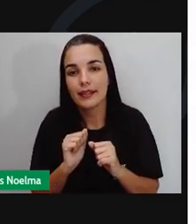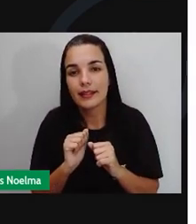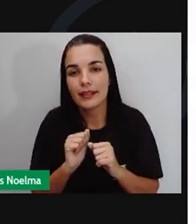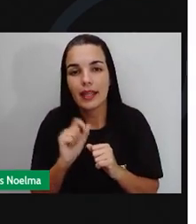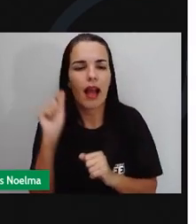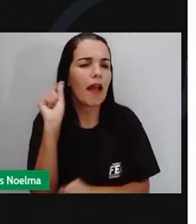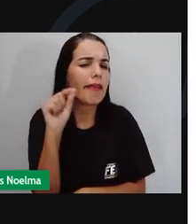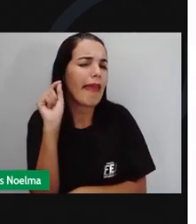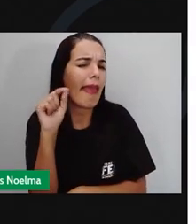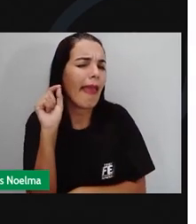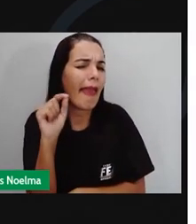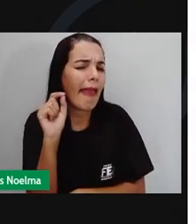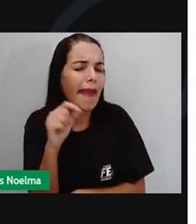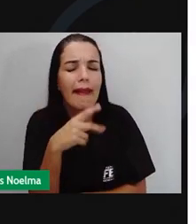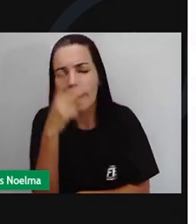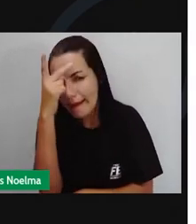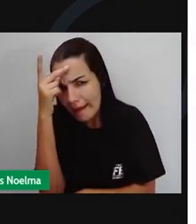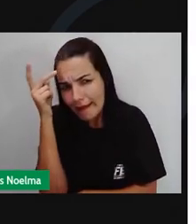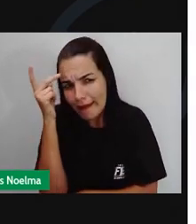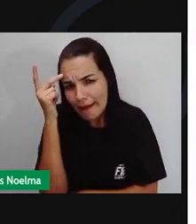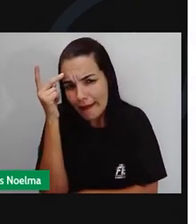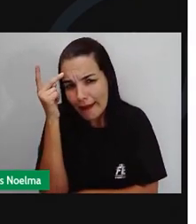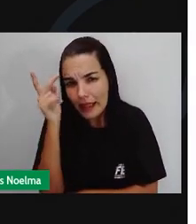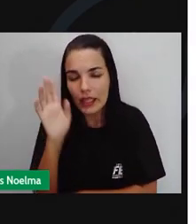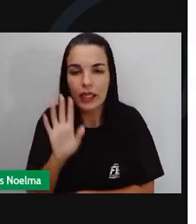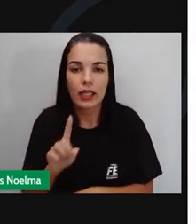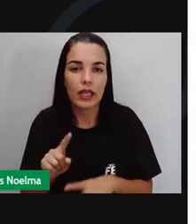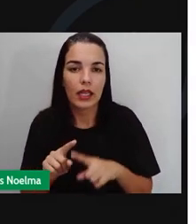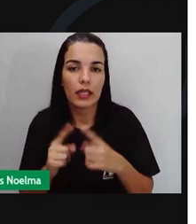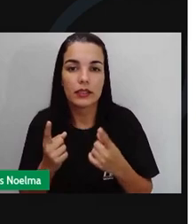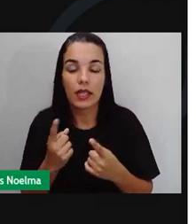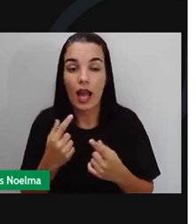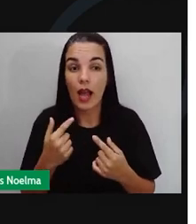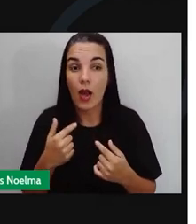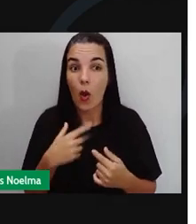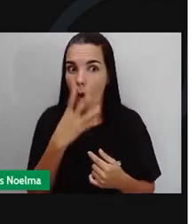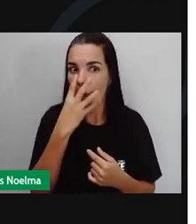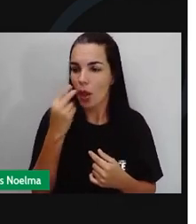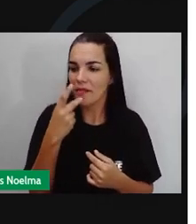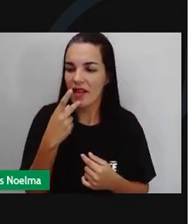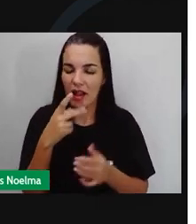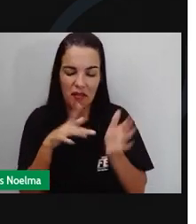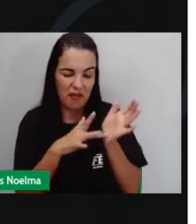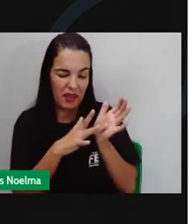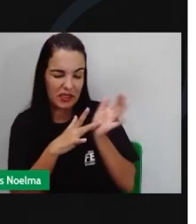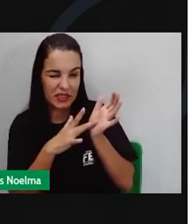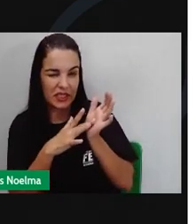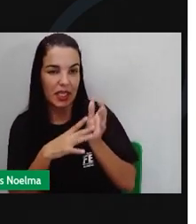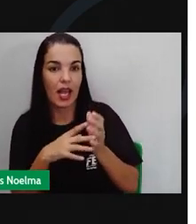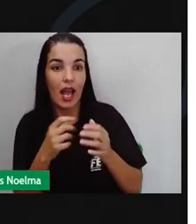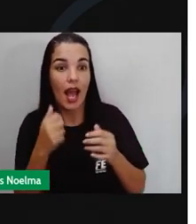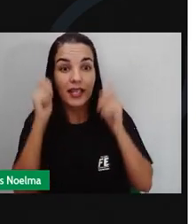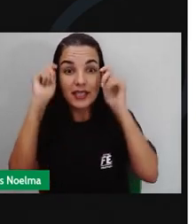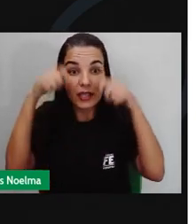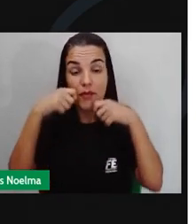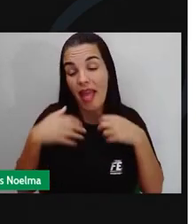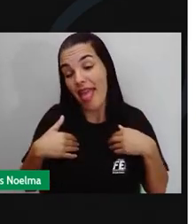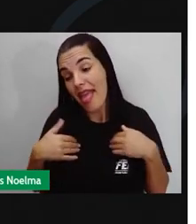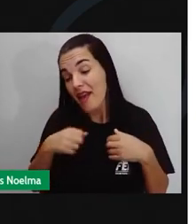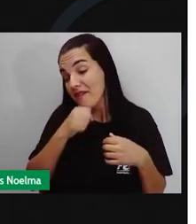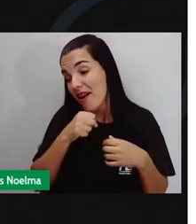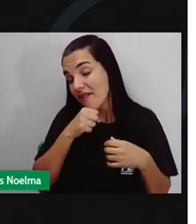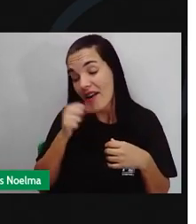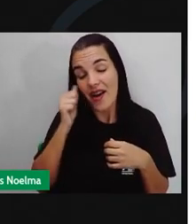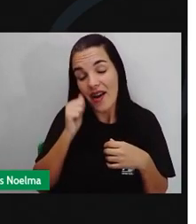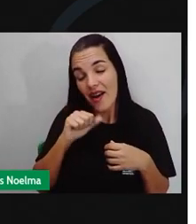Quem é? Mentiu o lobo Sou eu, vovó A chapéuzinho Quando